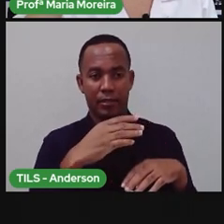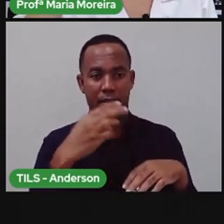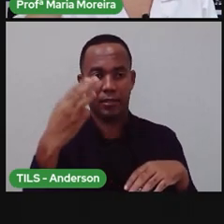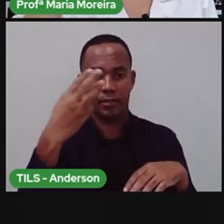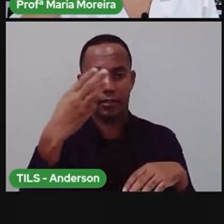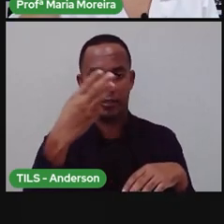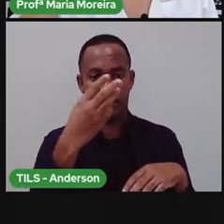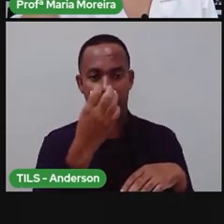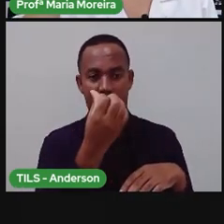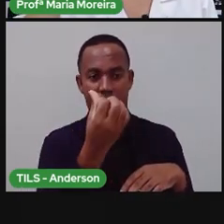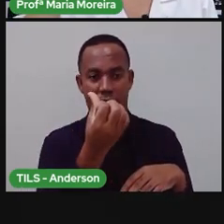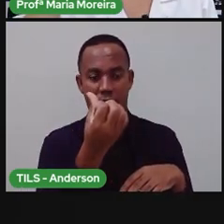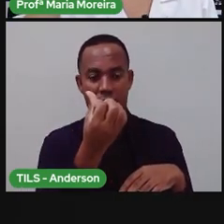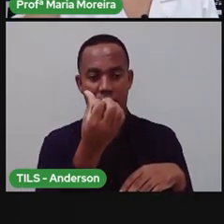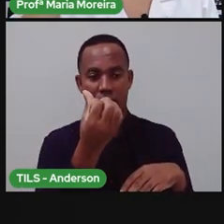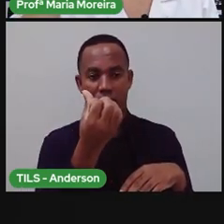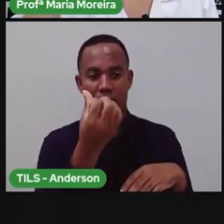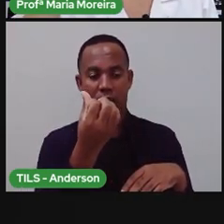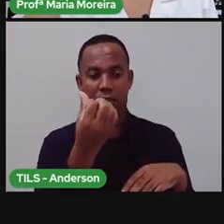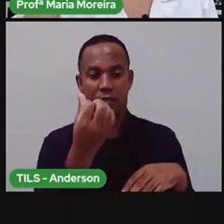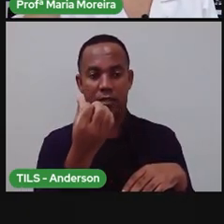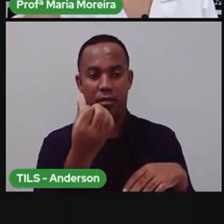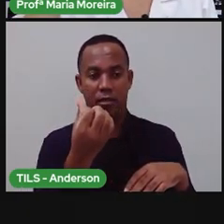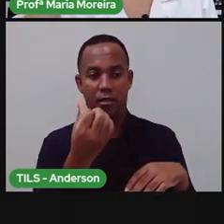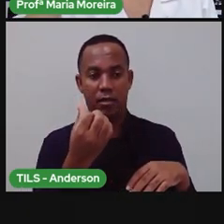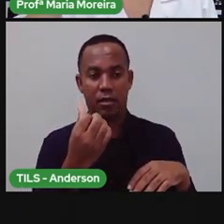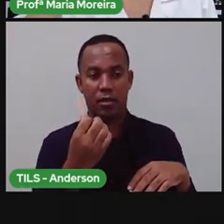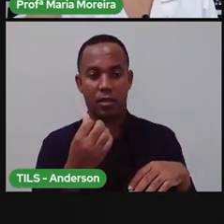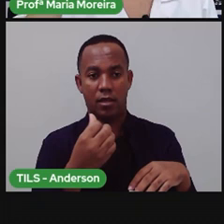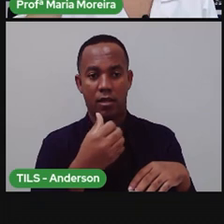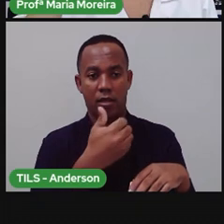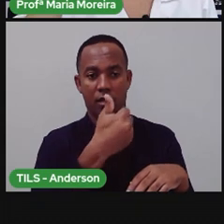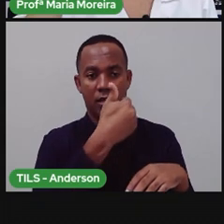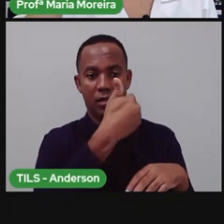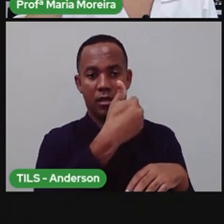ano. Sobrou quanto? 18.